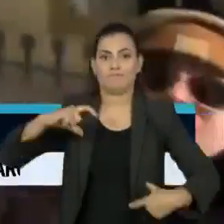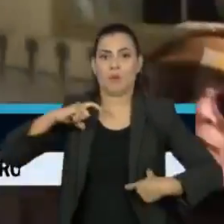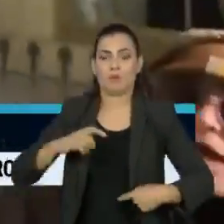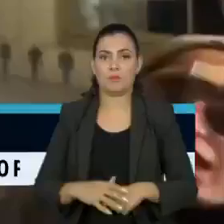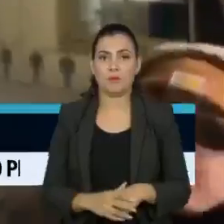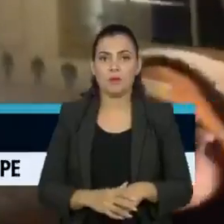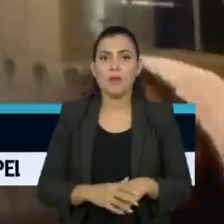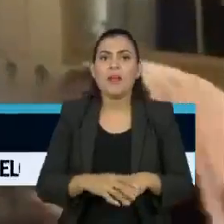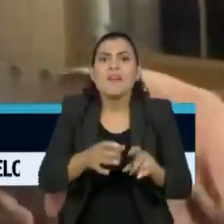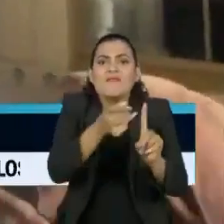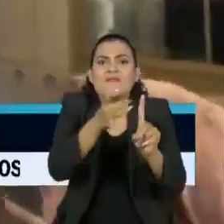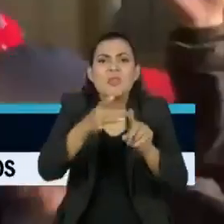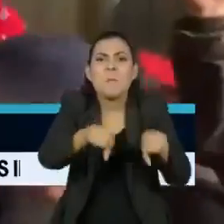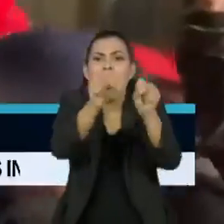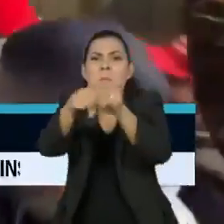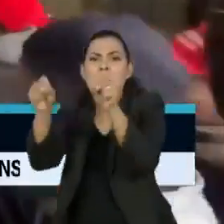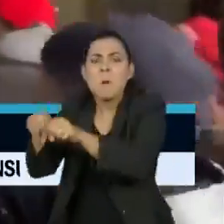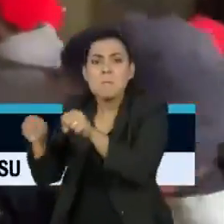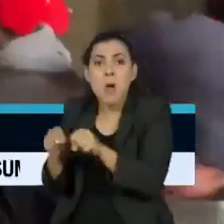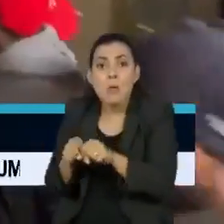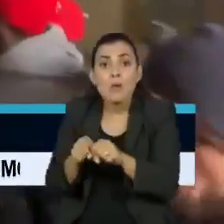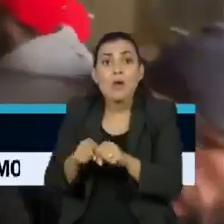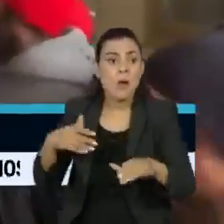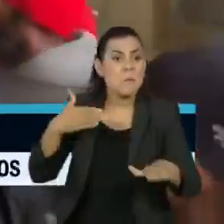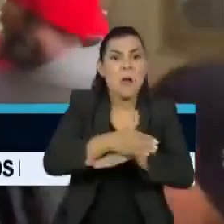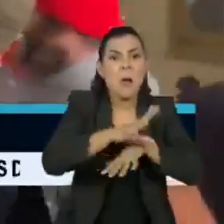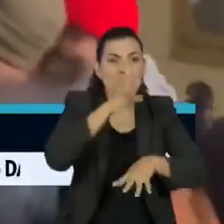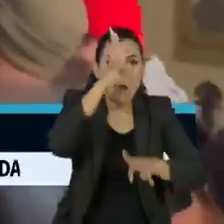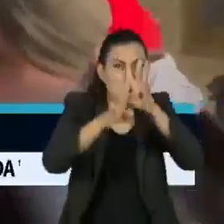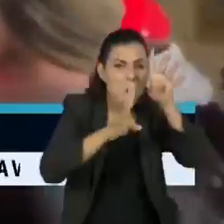Vidraças quebradas. Invasão.